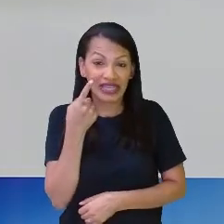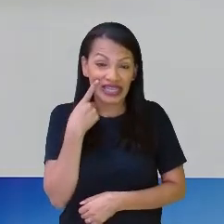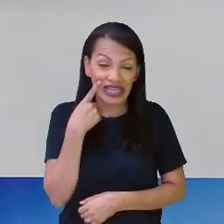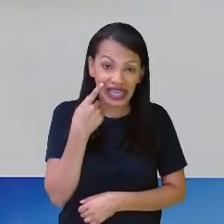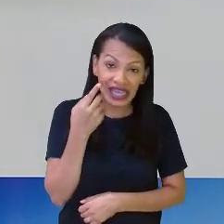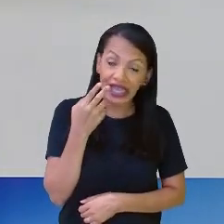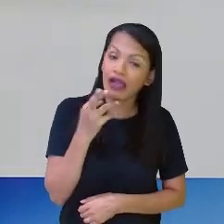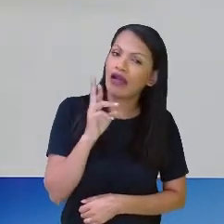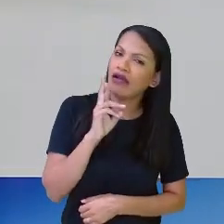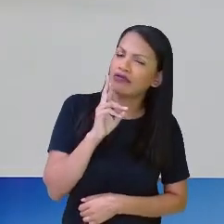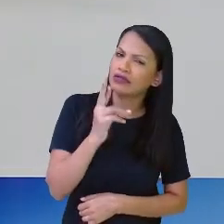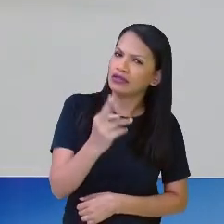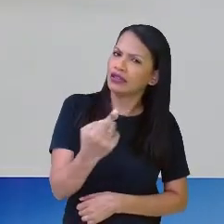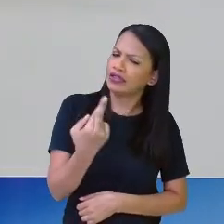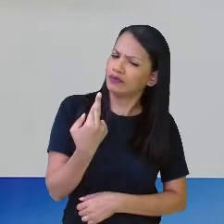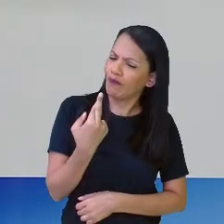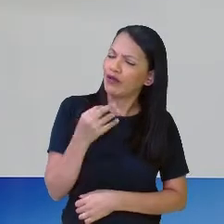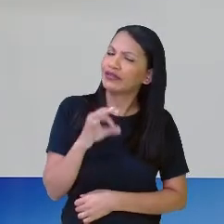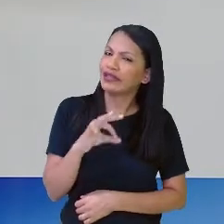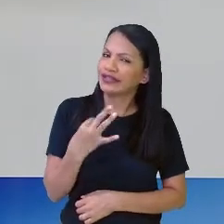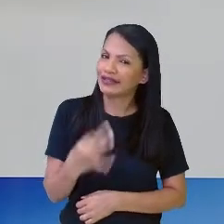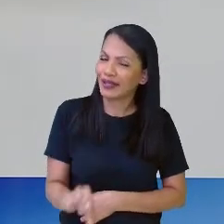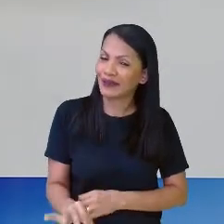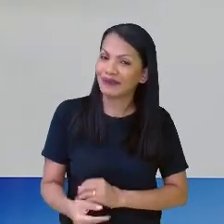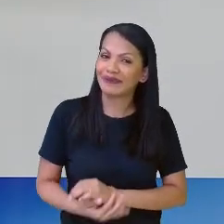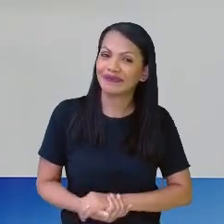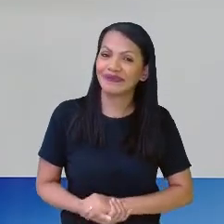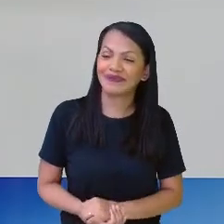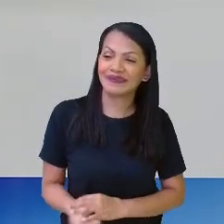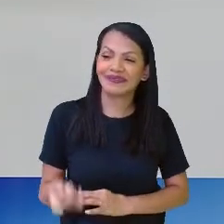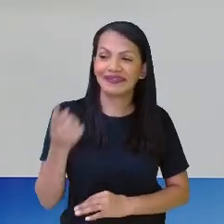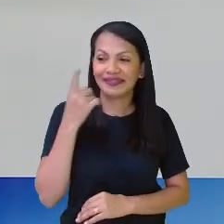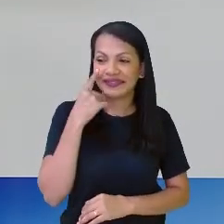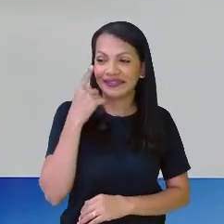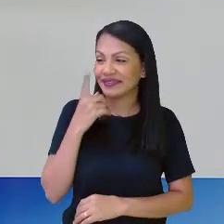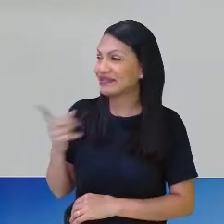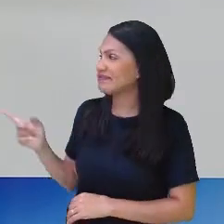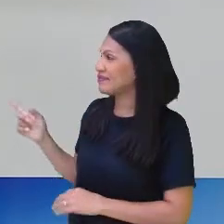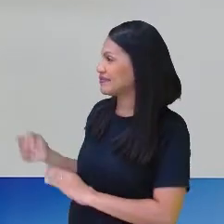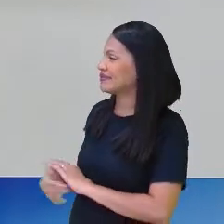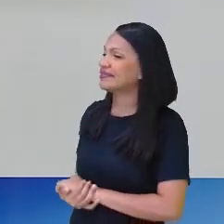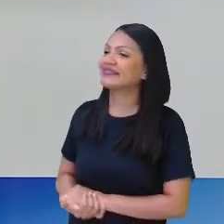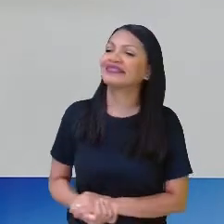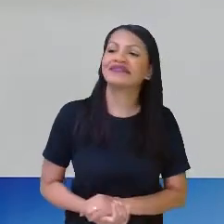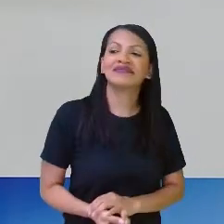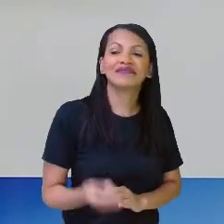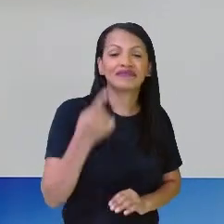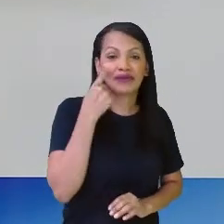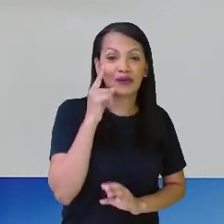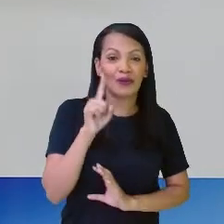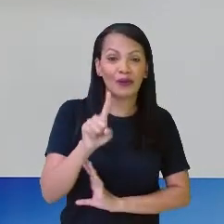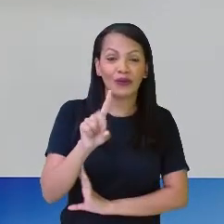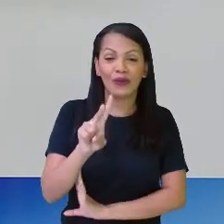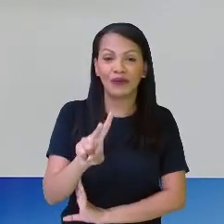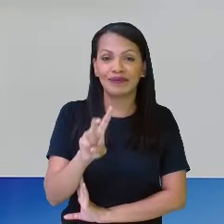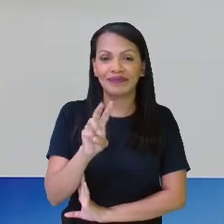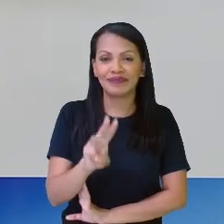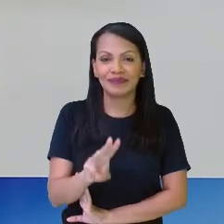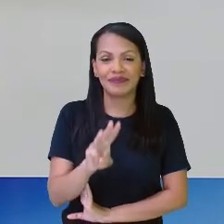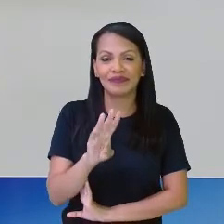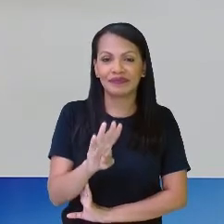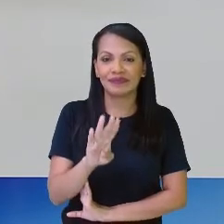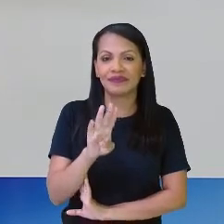para ver se o resultado está certo. Então, se eu pego uma quantidade, como vocês estão vendo aqui, 1, 2, 3,